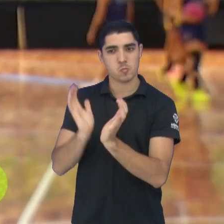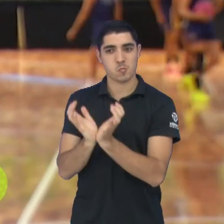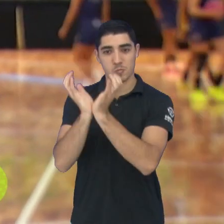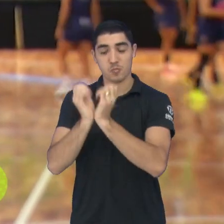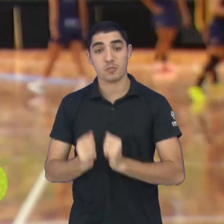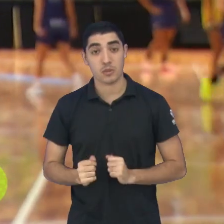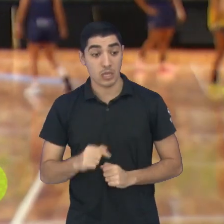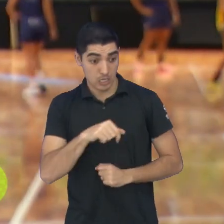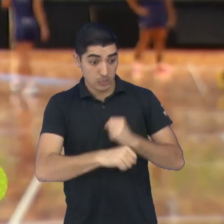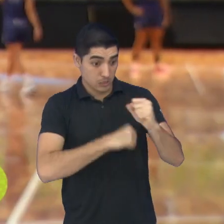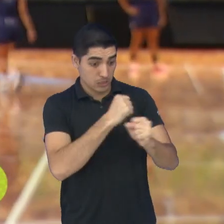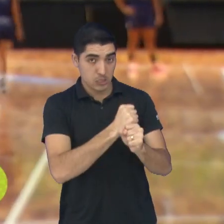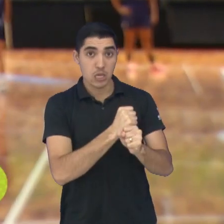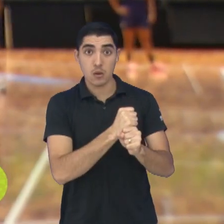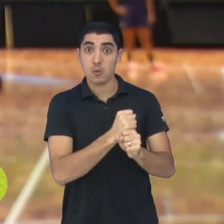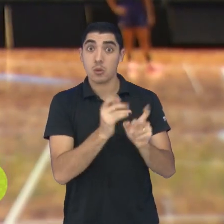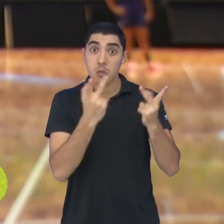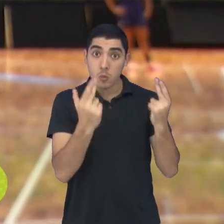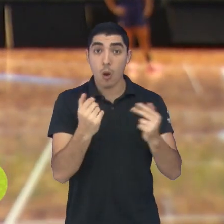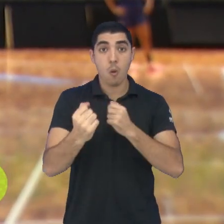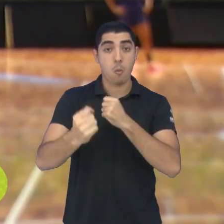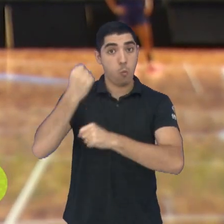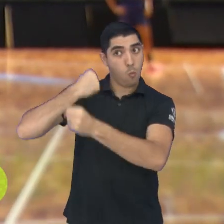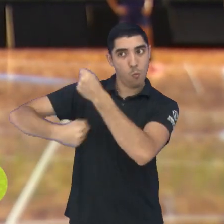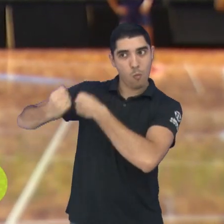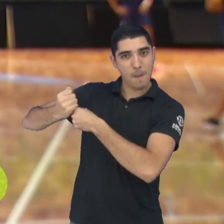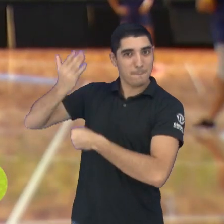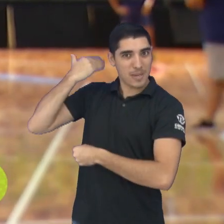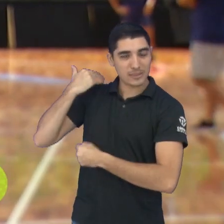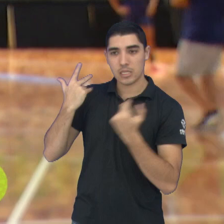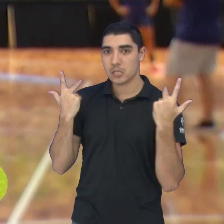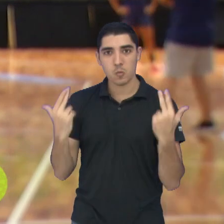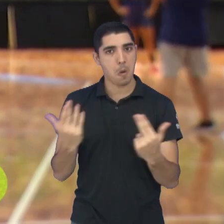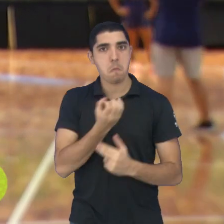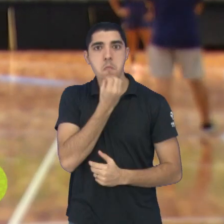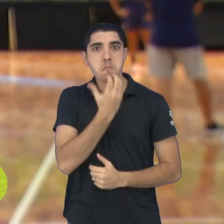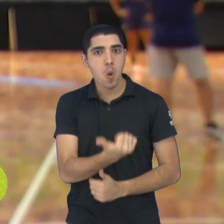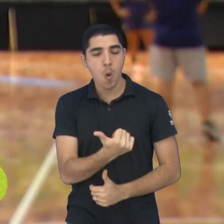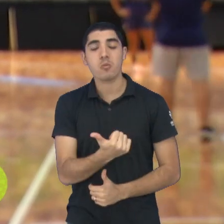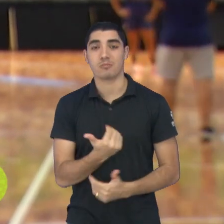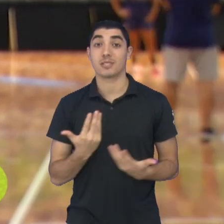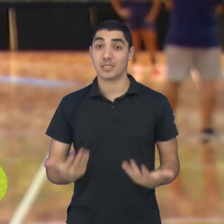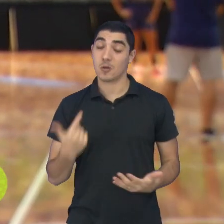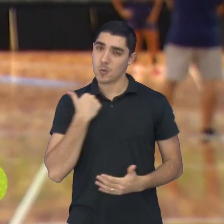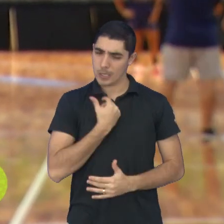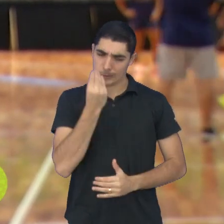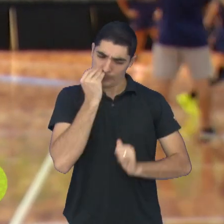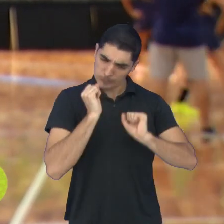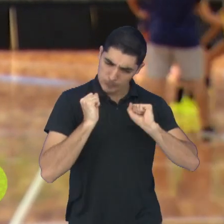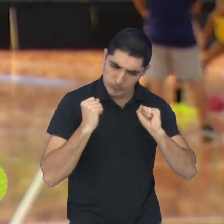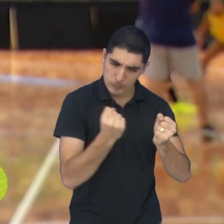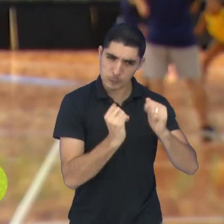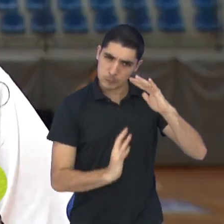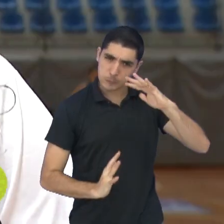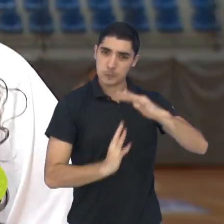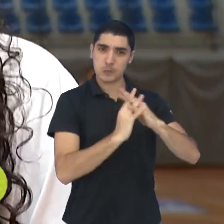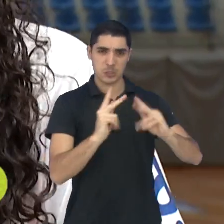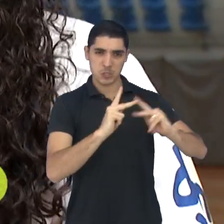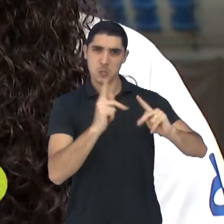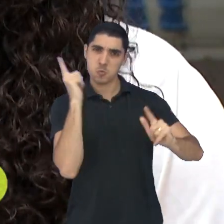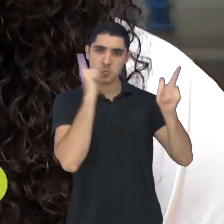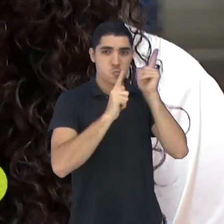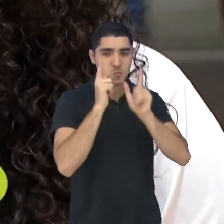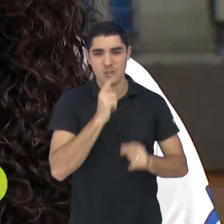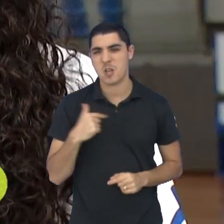muito bom, igual o ano passado, então a gente vai tentar dar o máximo para conseguir deixar o São José lá em cima. Ganhar